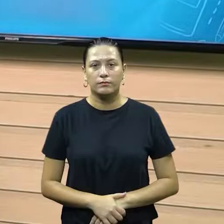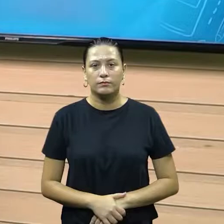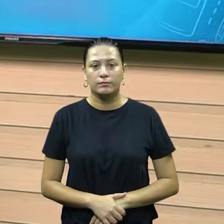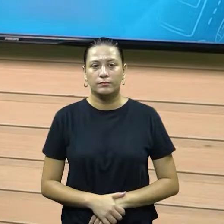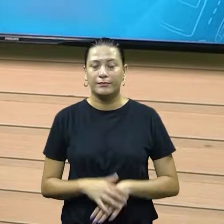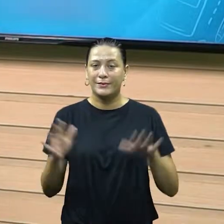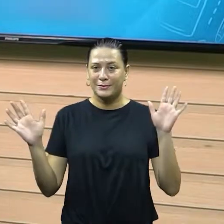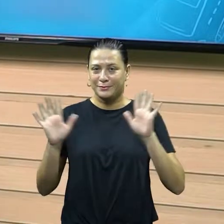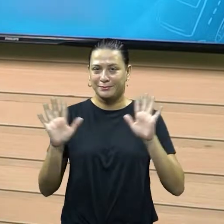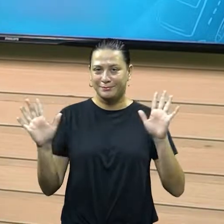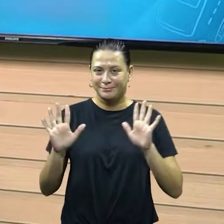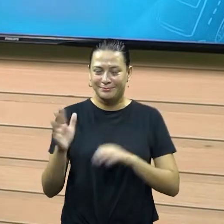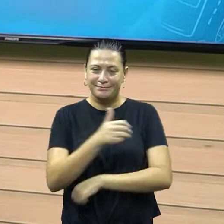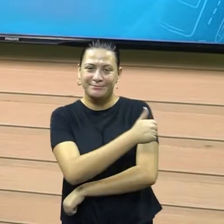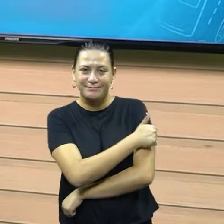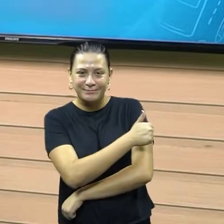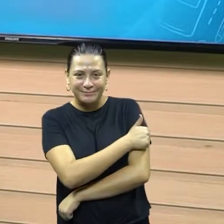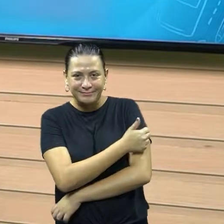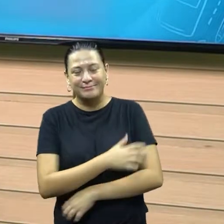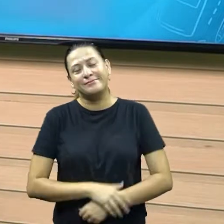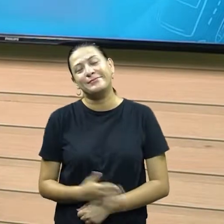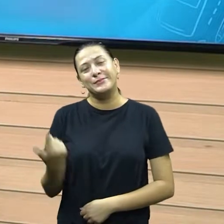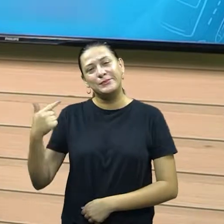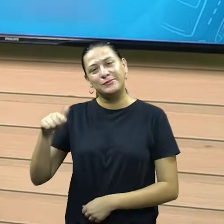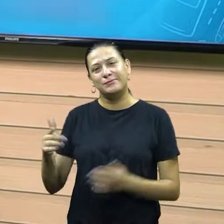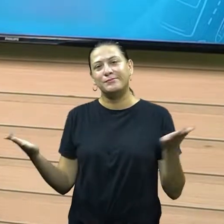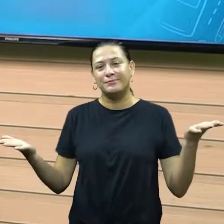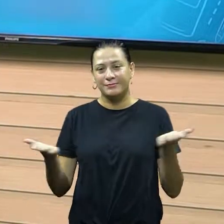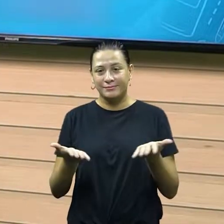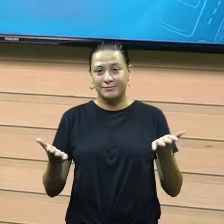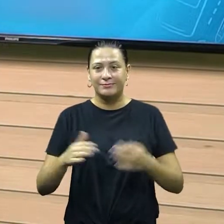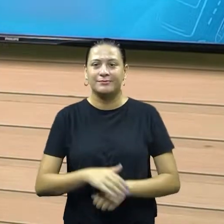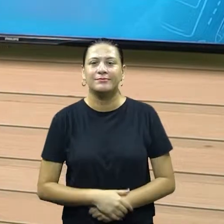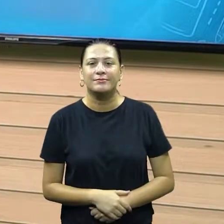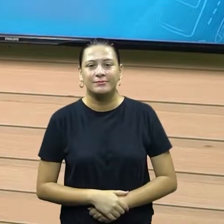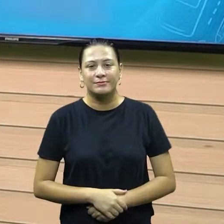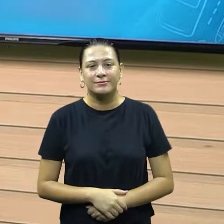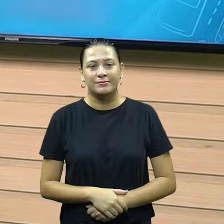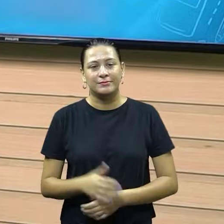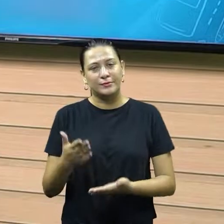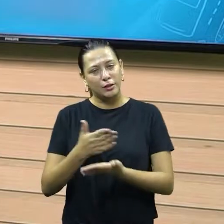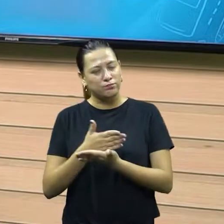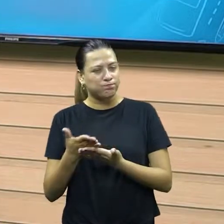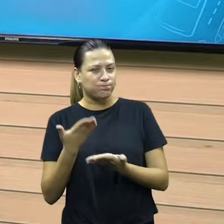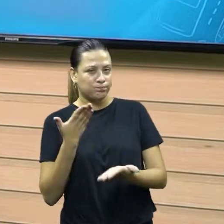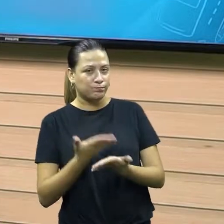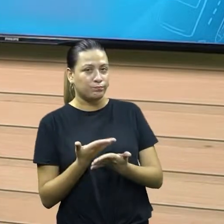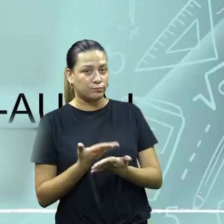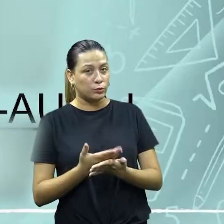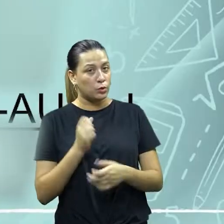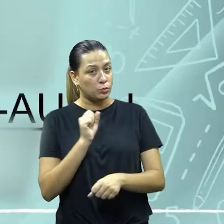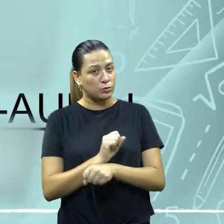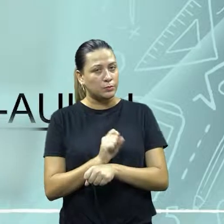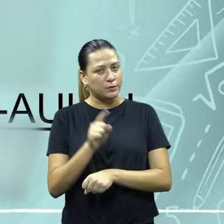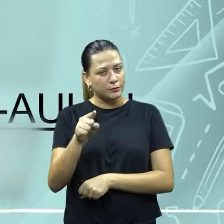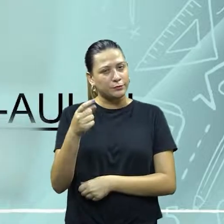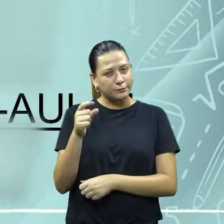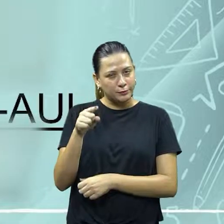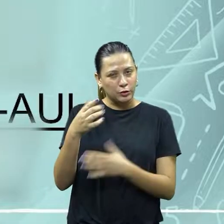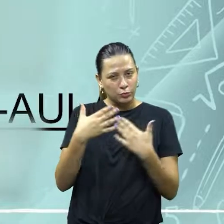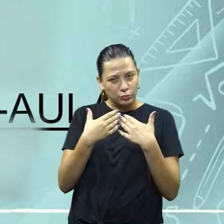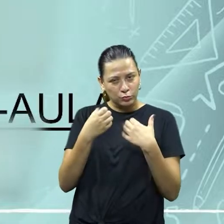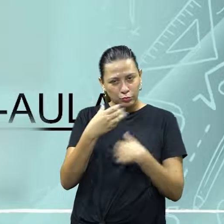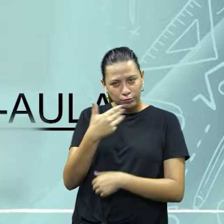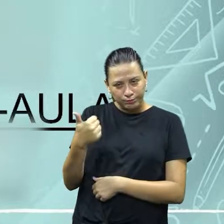Olá alunos, novamente estamos aqui para dar início à nossa aula. Espero que vocês estejam bem. Hoje,